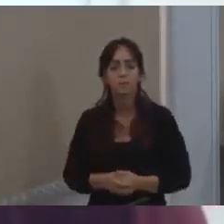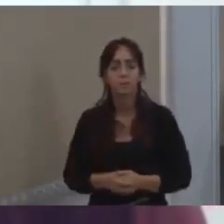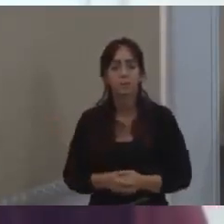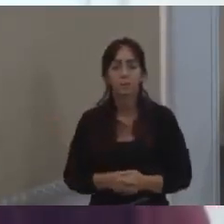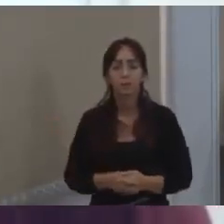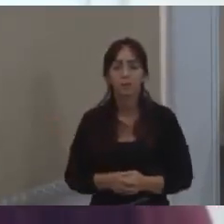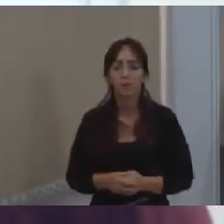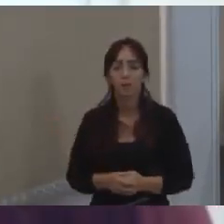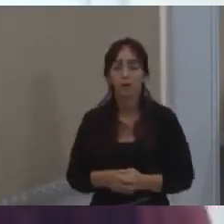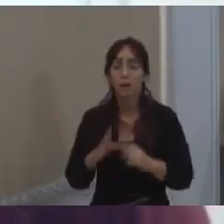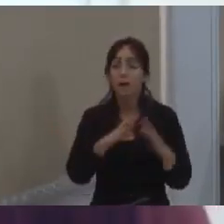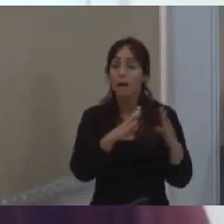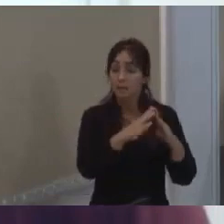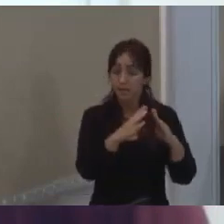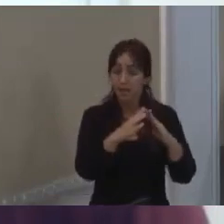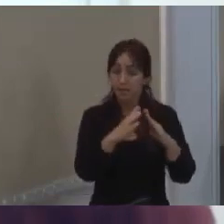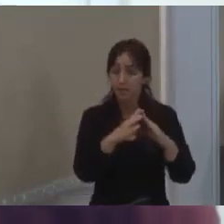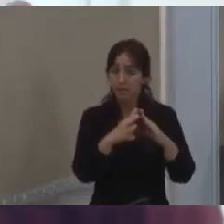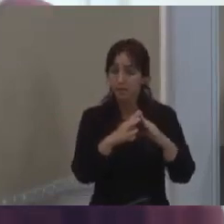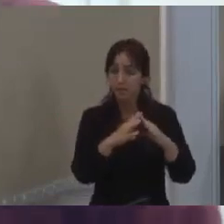Identificação? As edificações.